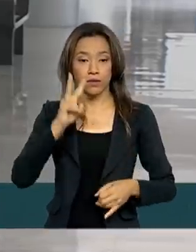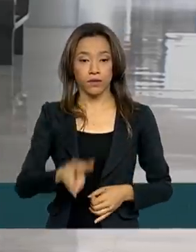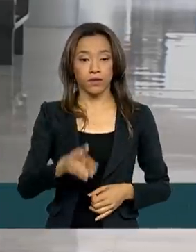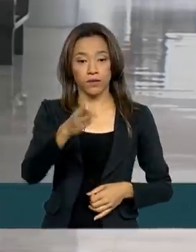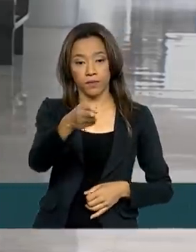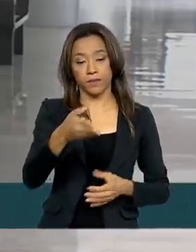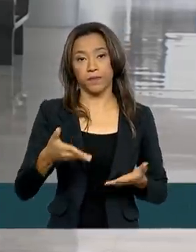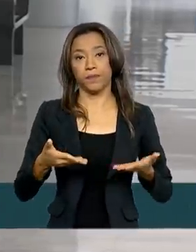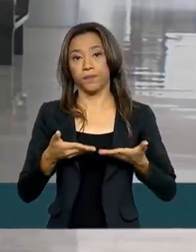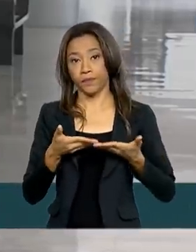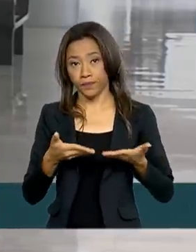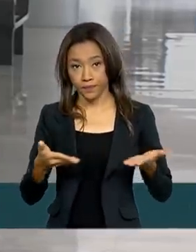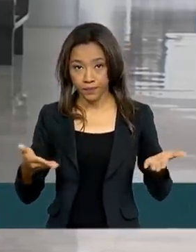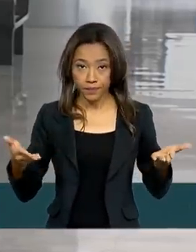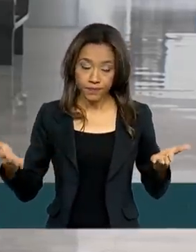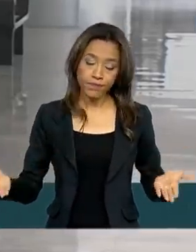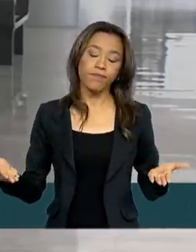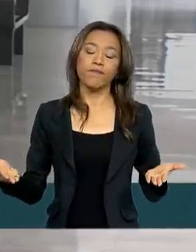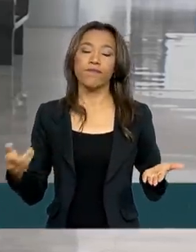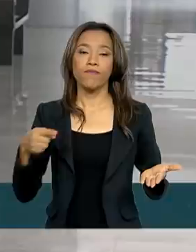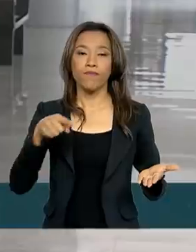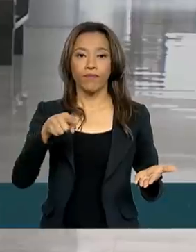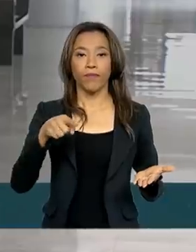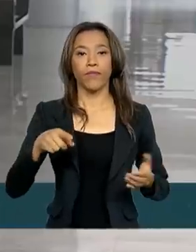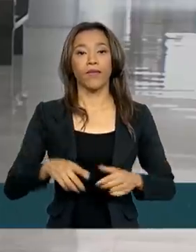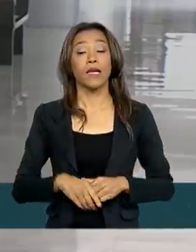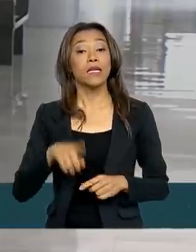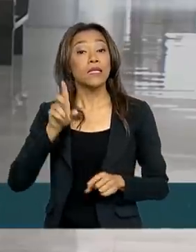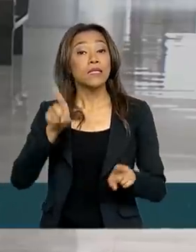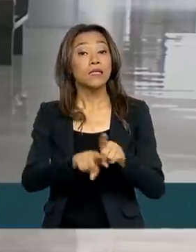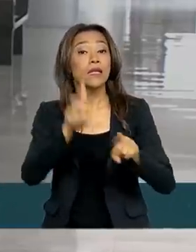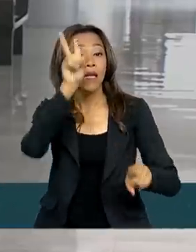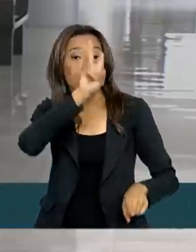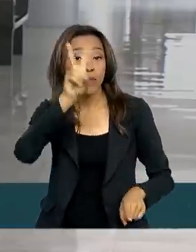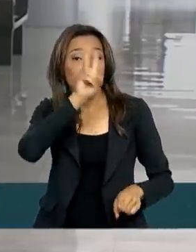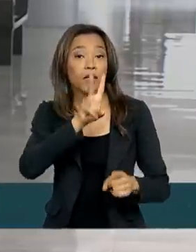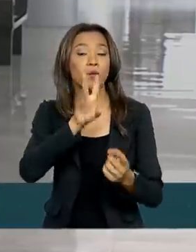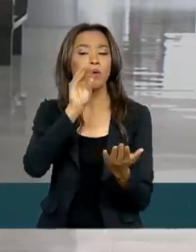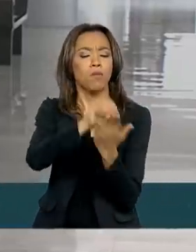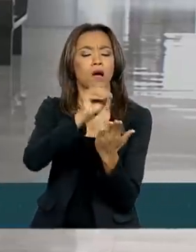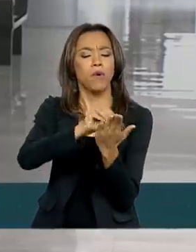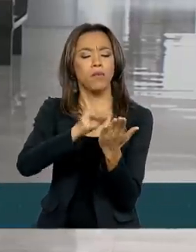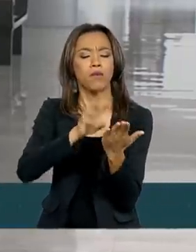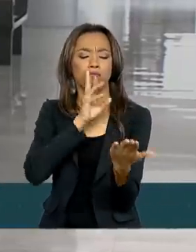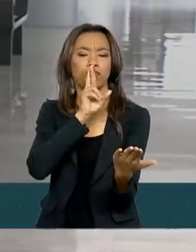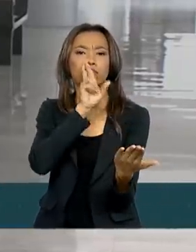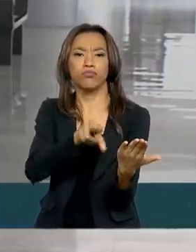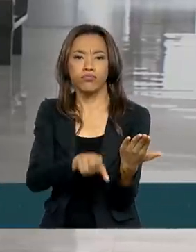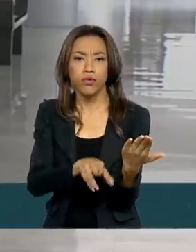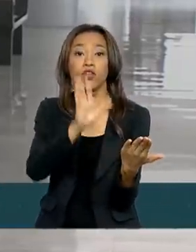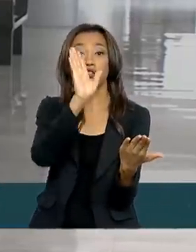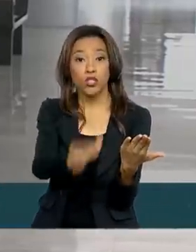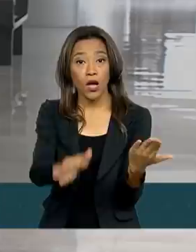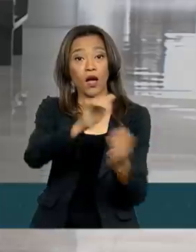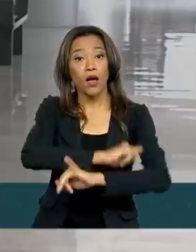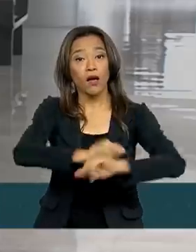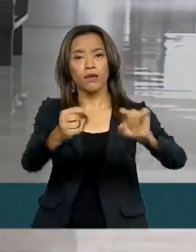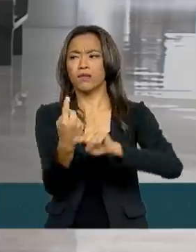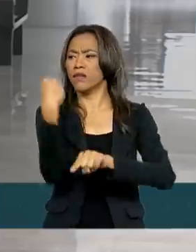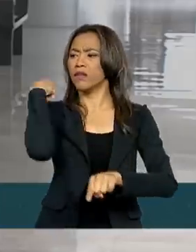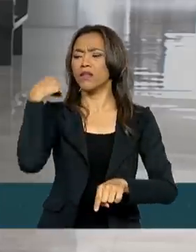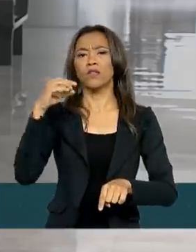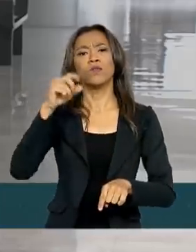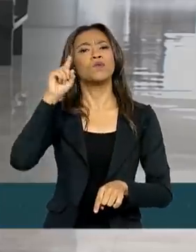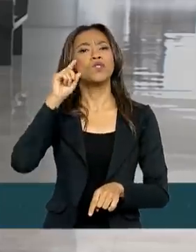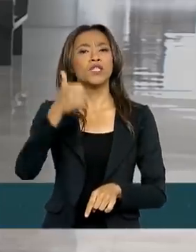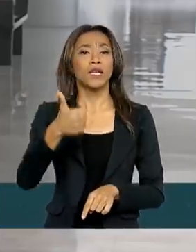.gov.br na página do participante. Lembrando aí que os gabaritos já estão disponíveis desde o último dia 13, na